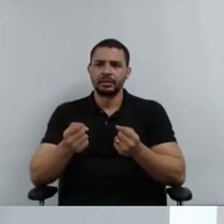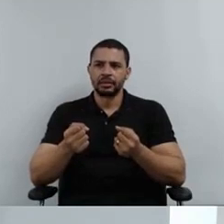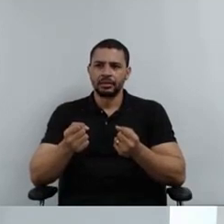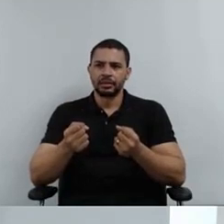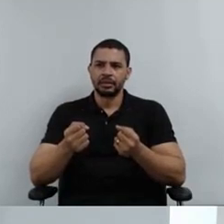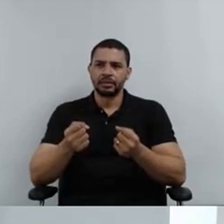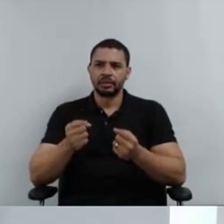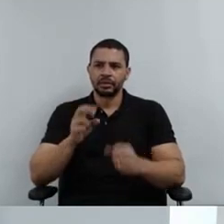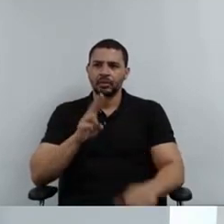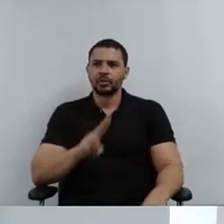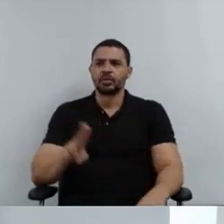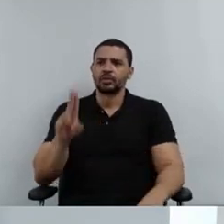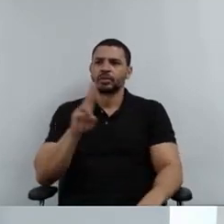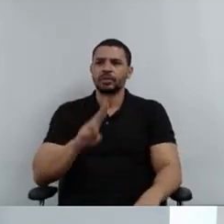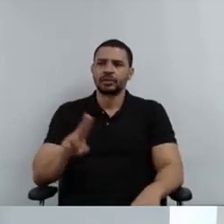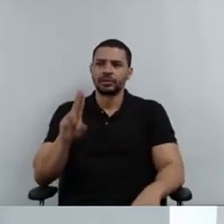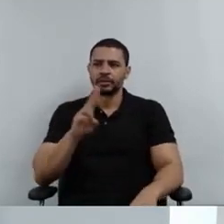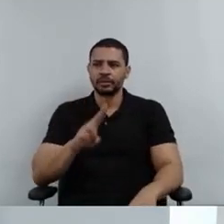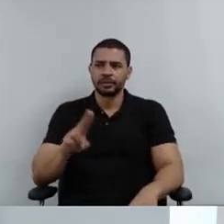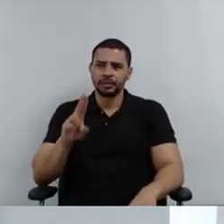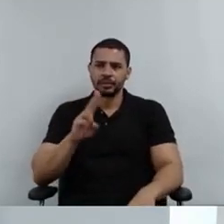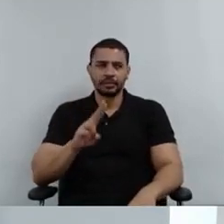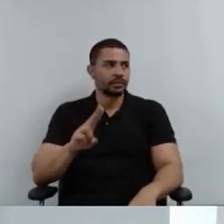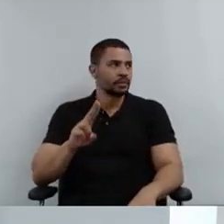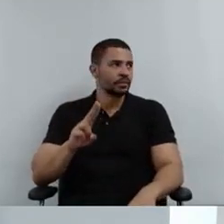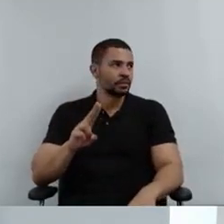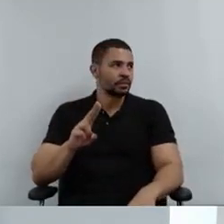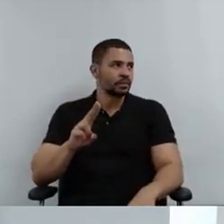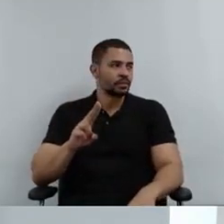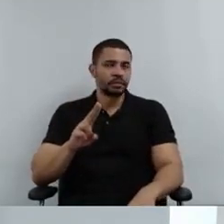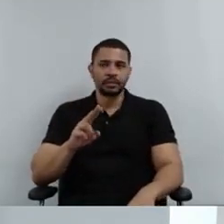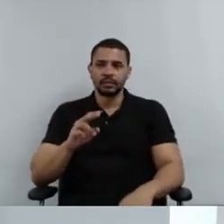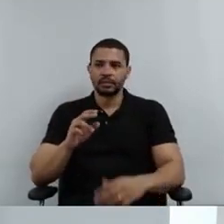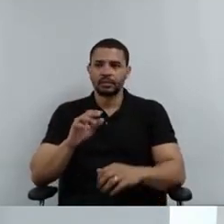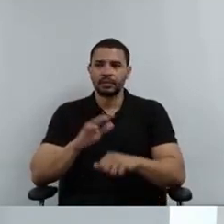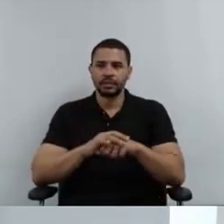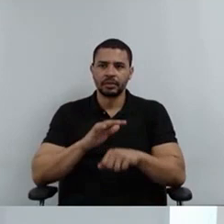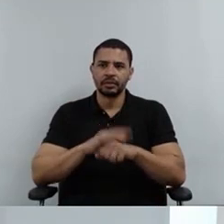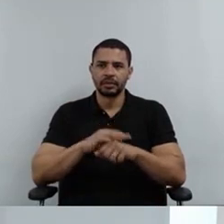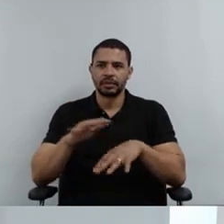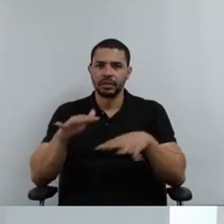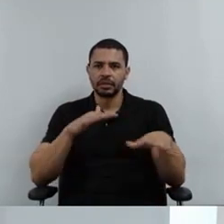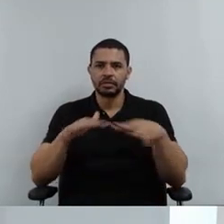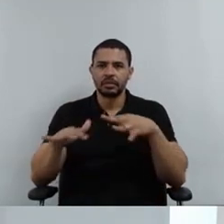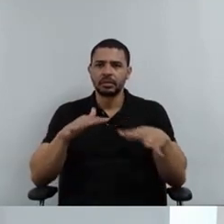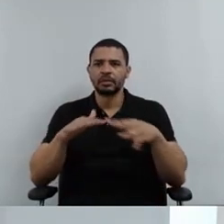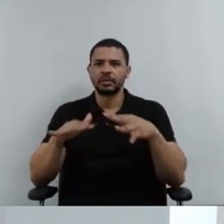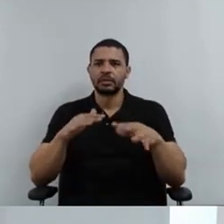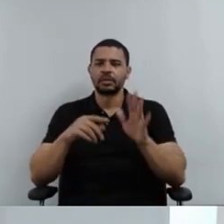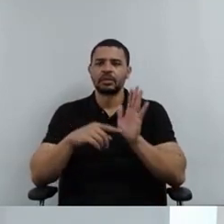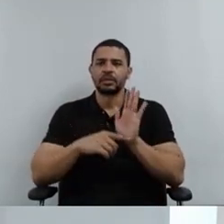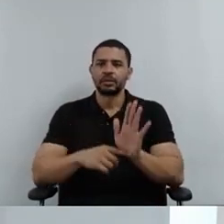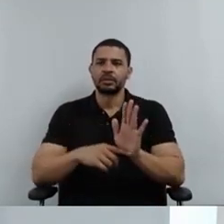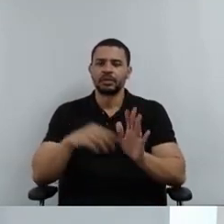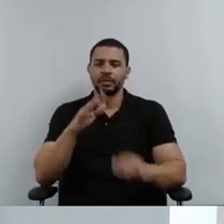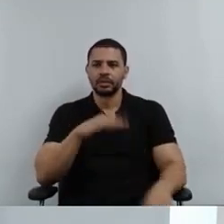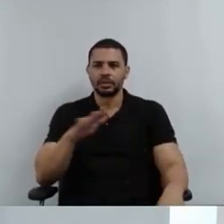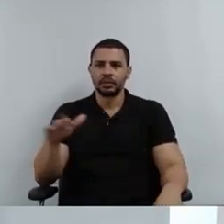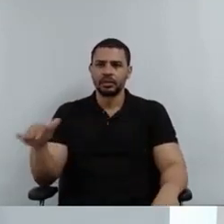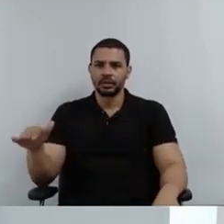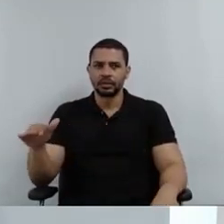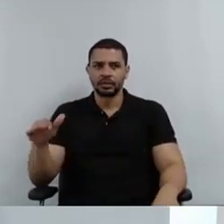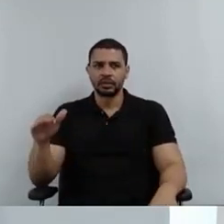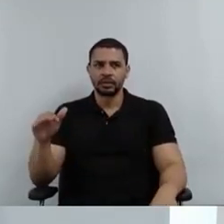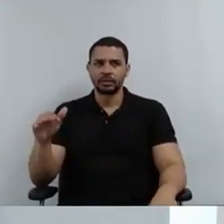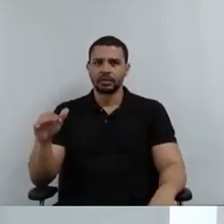para ela, para a gente fazer esse movimento em prol das crianças. Porque eu tenho a